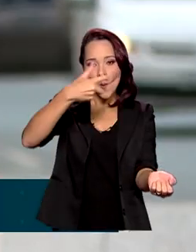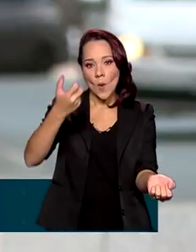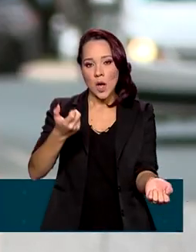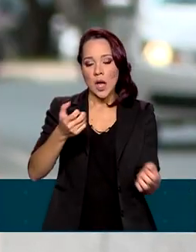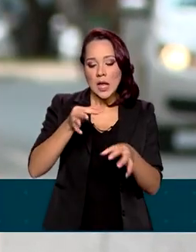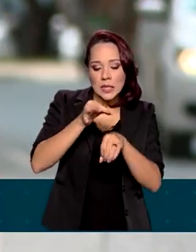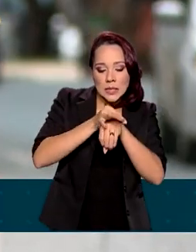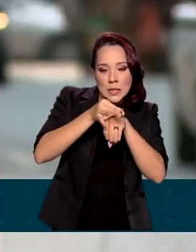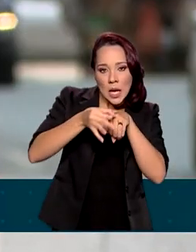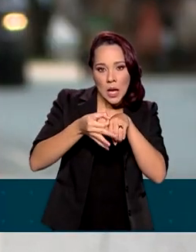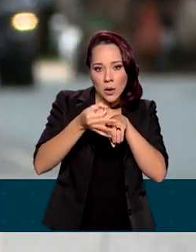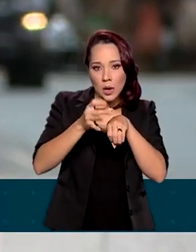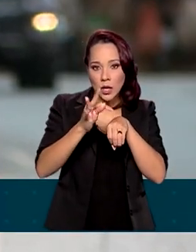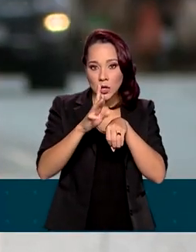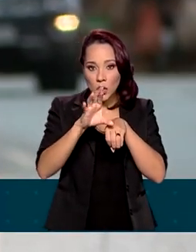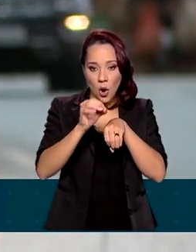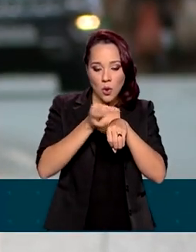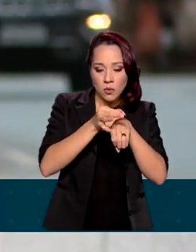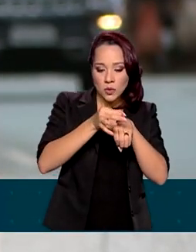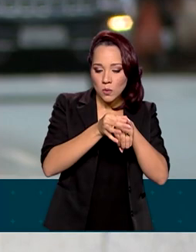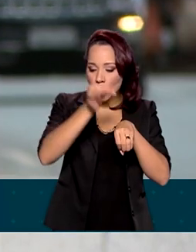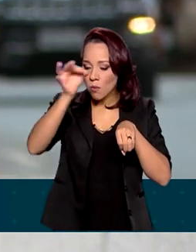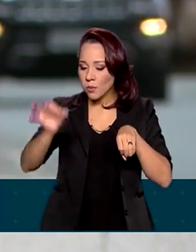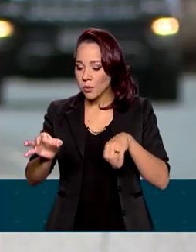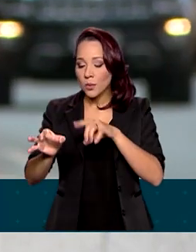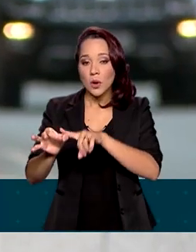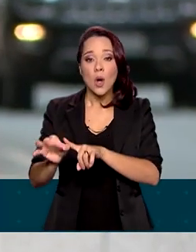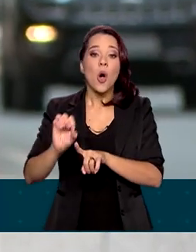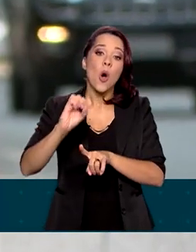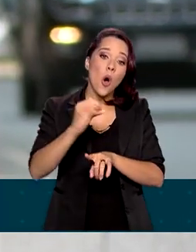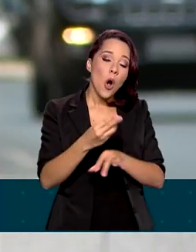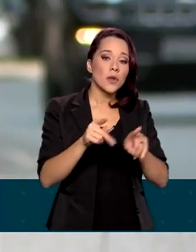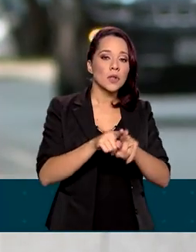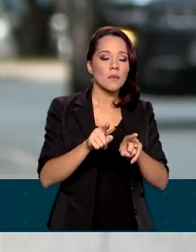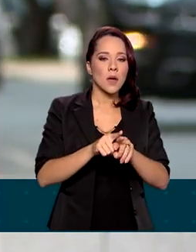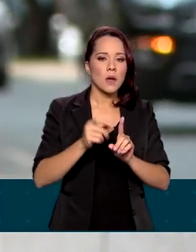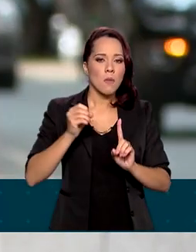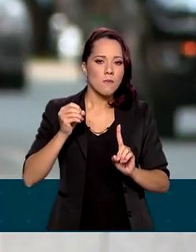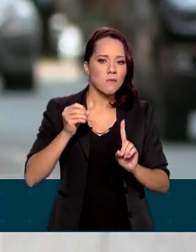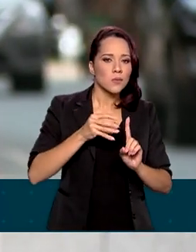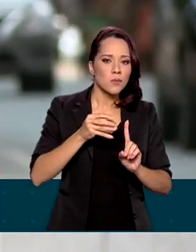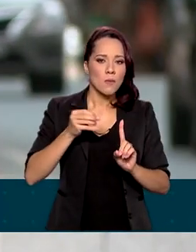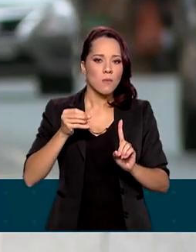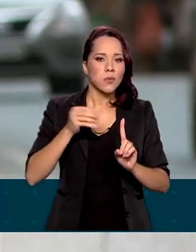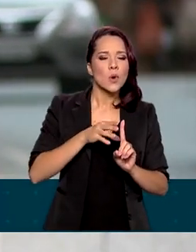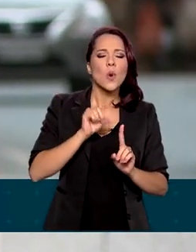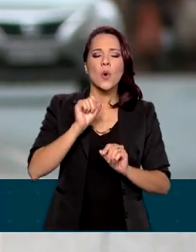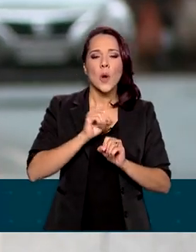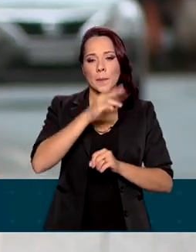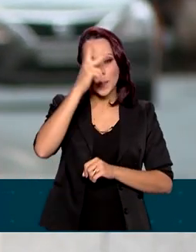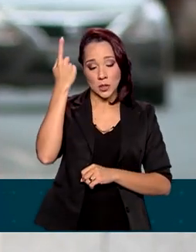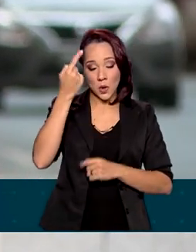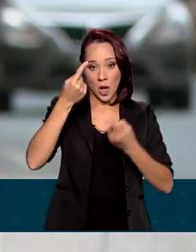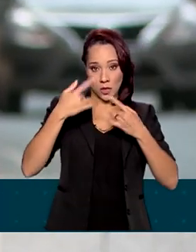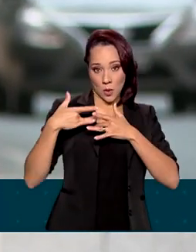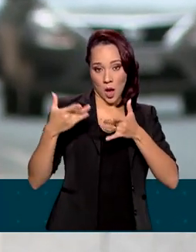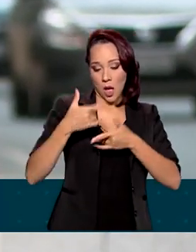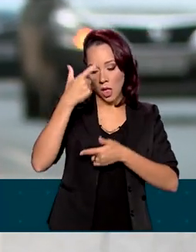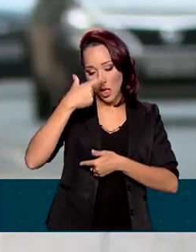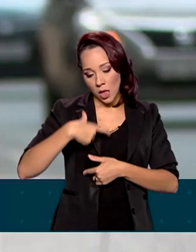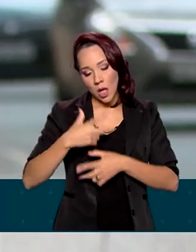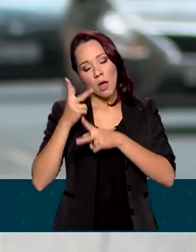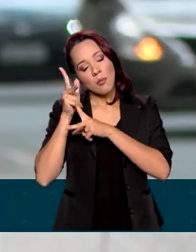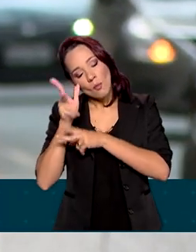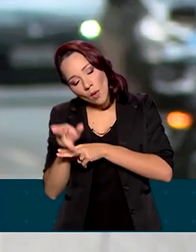célula-tronco é separada por uma máquina especial, ou por meio de punções, quando o doador é anestesiado e precisa se